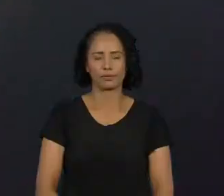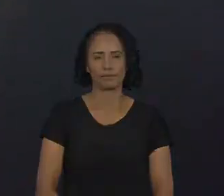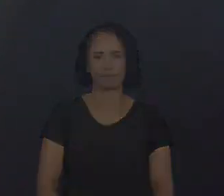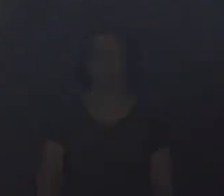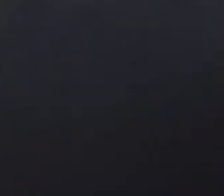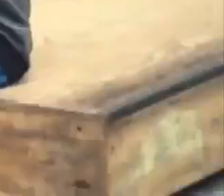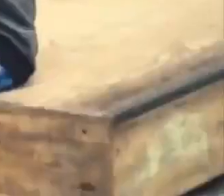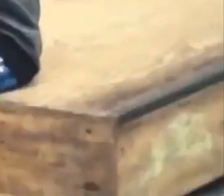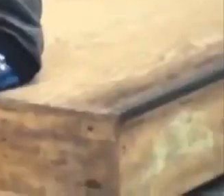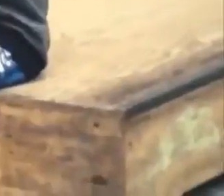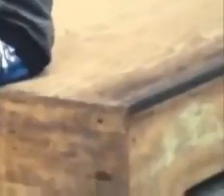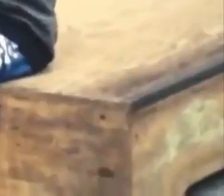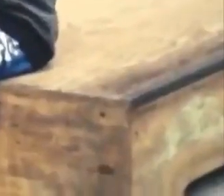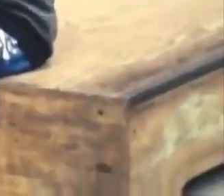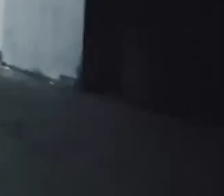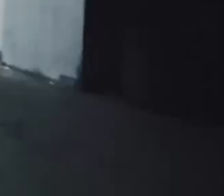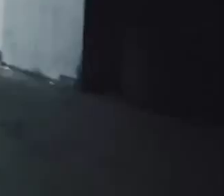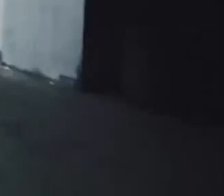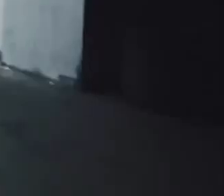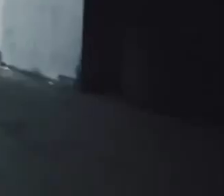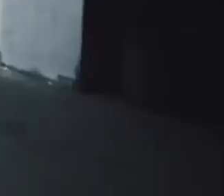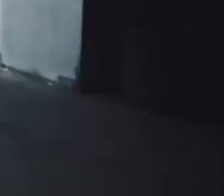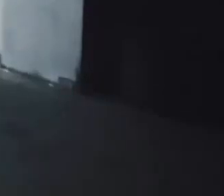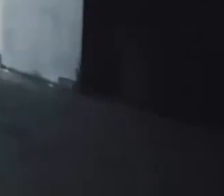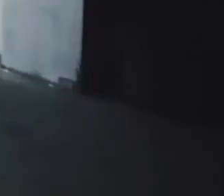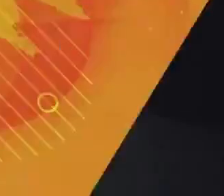chega, chega de armas, e de me temar, e de me temar.